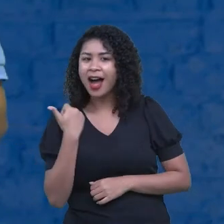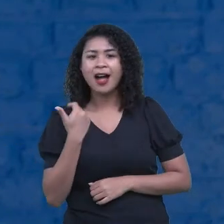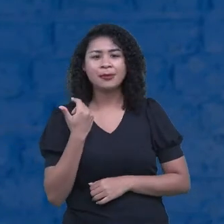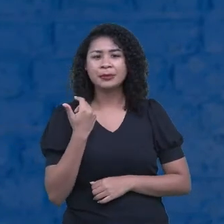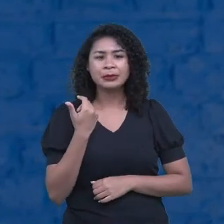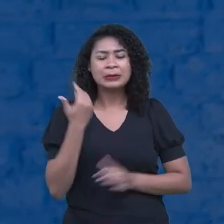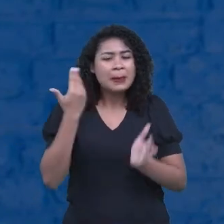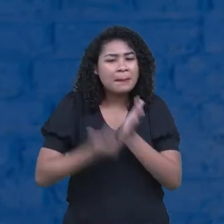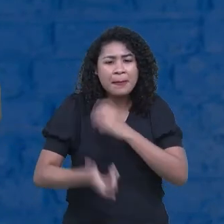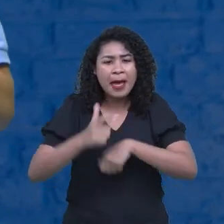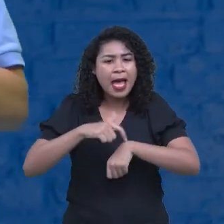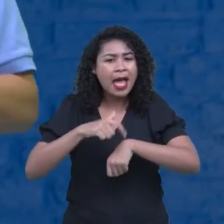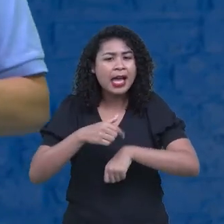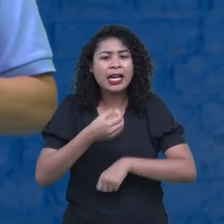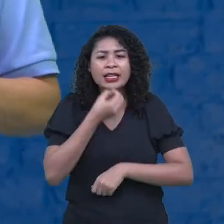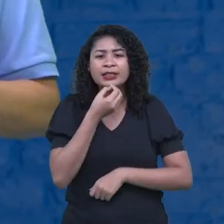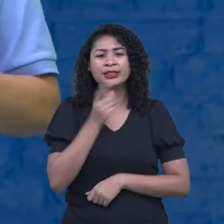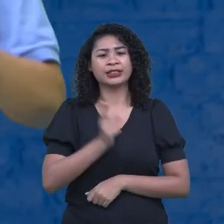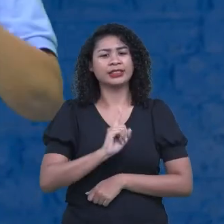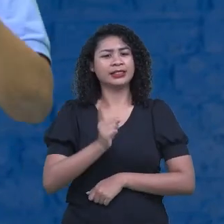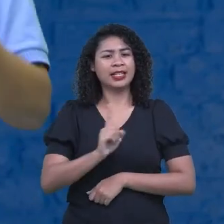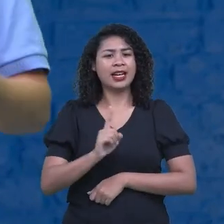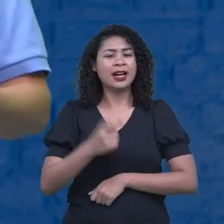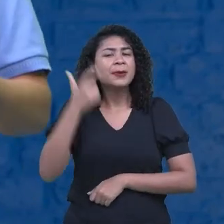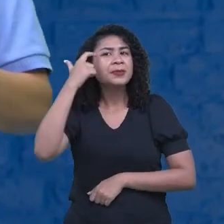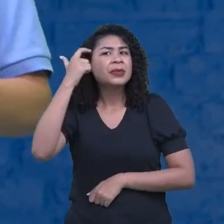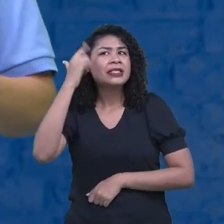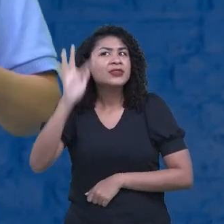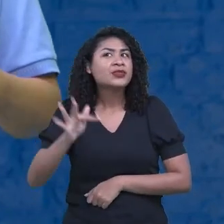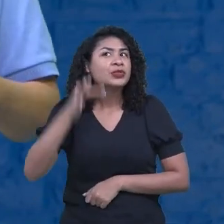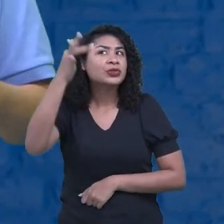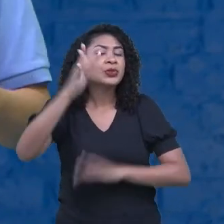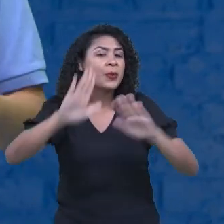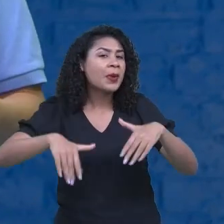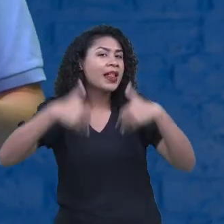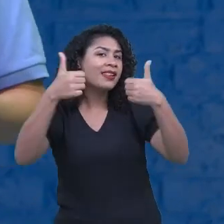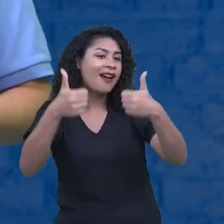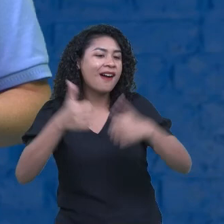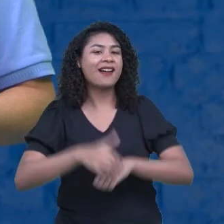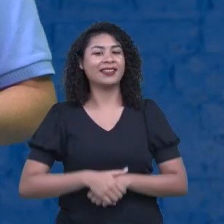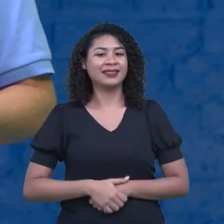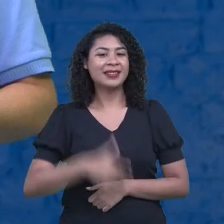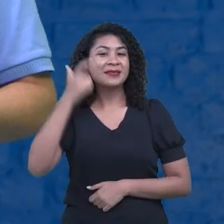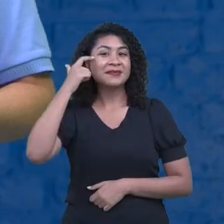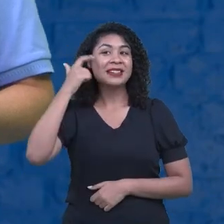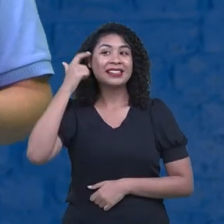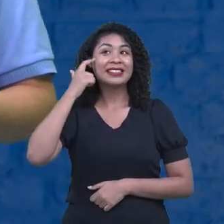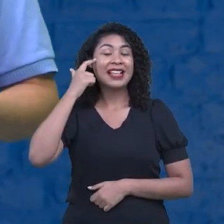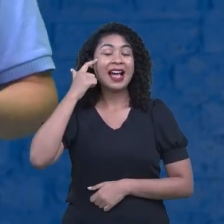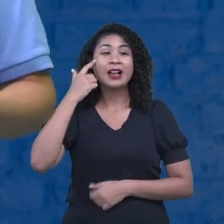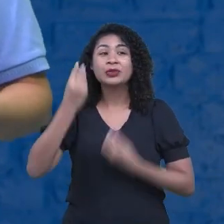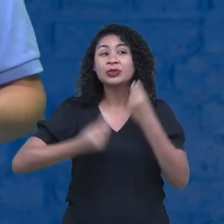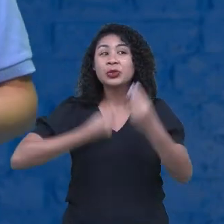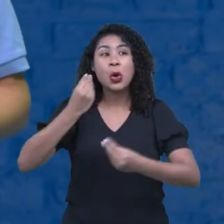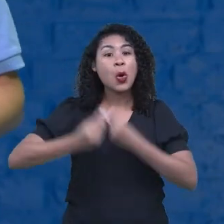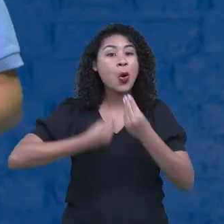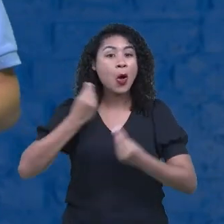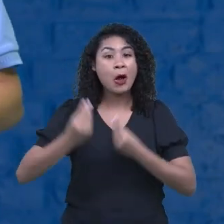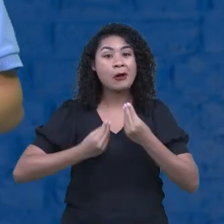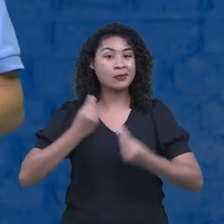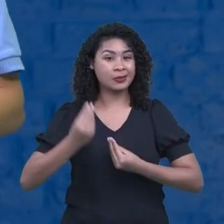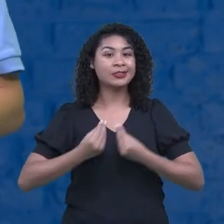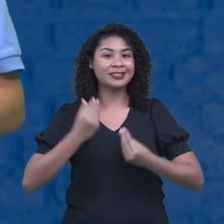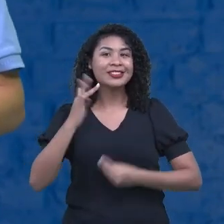escrever. Coloquem. Pensem grande. Vamos pensar adiante. Vamos pensar muito além. No que está nos